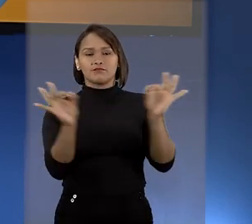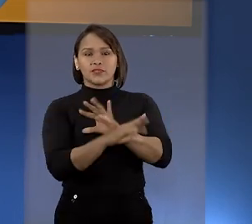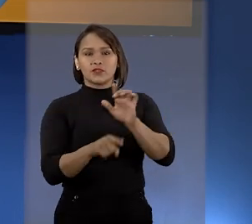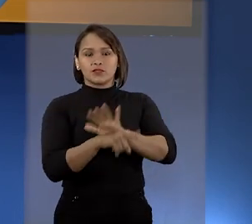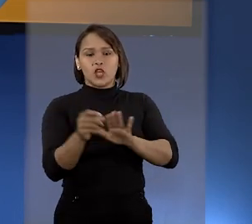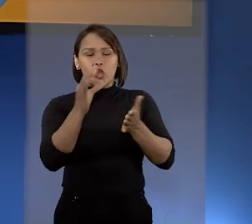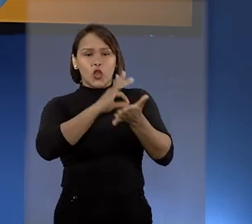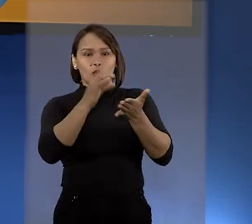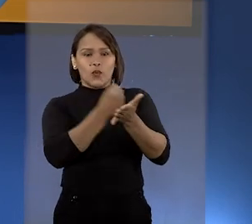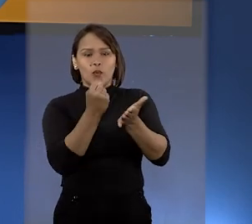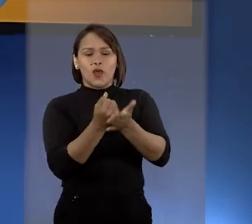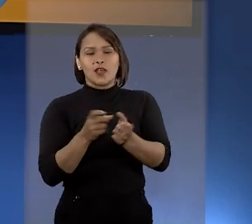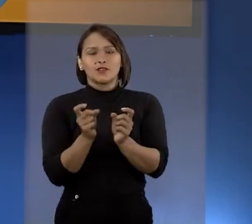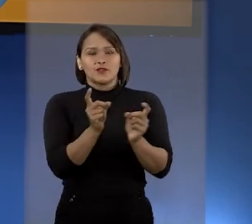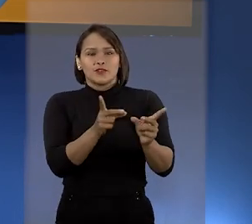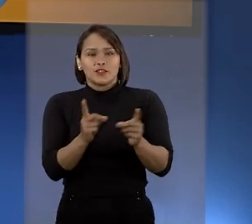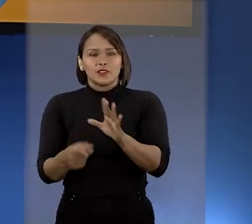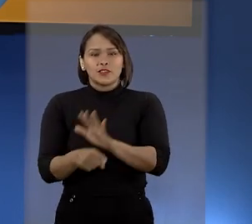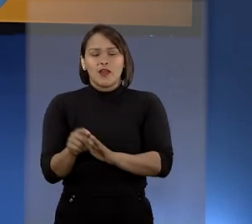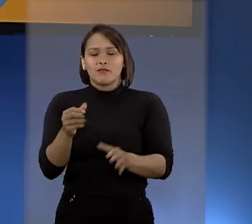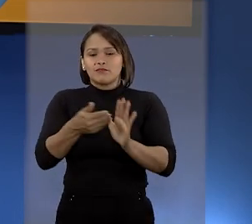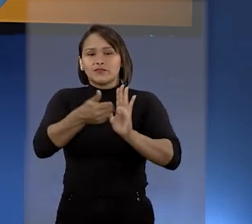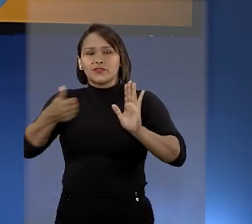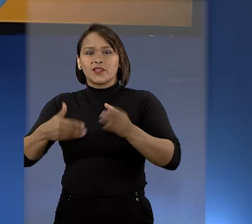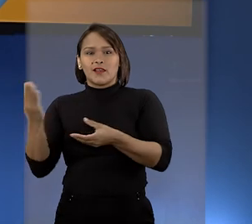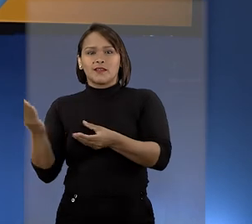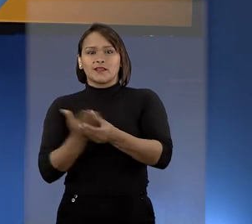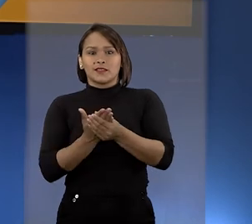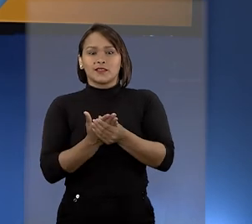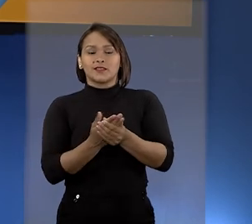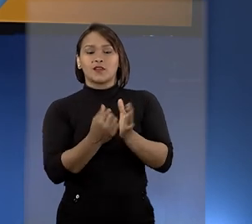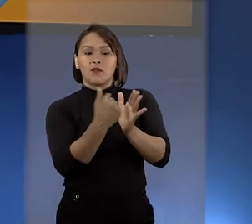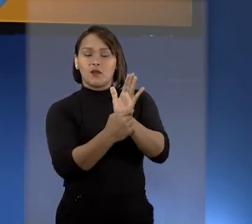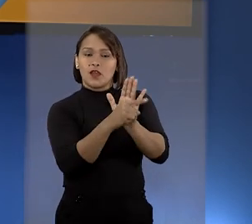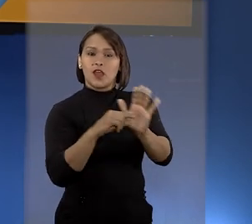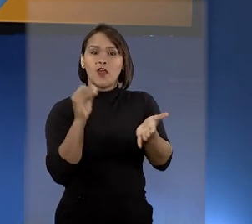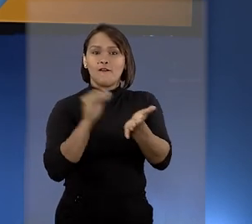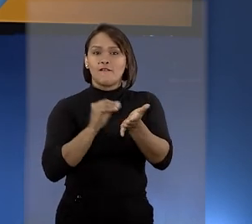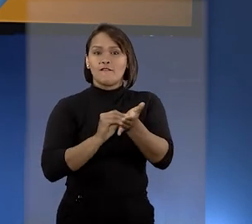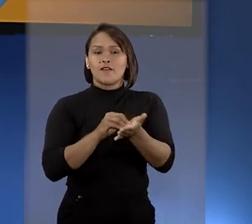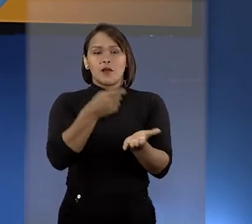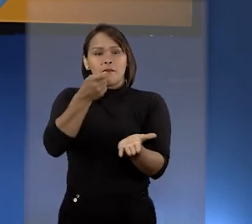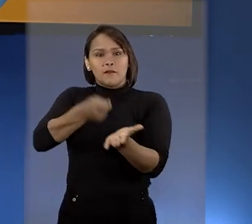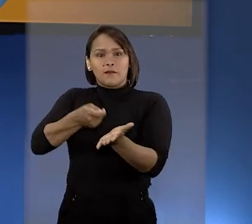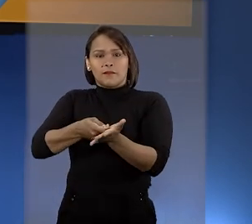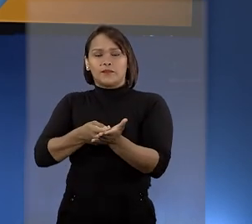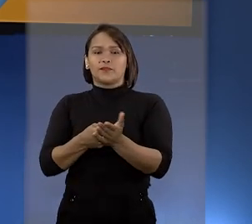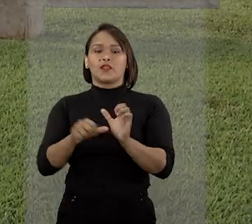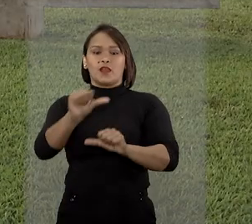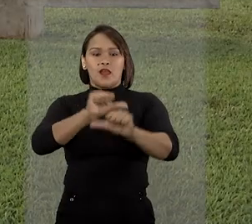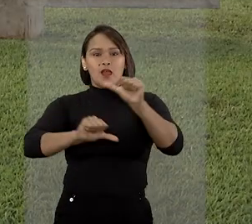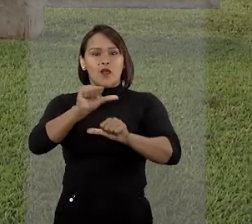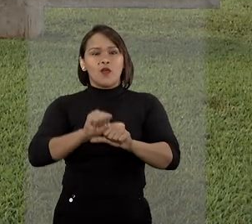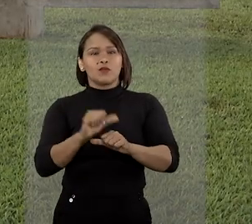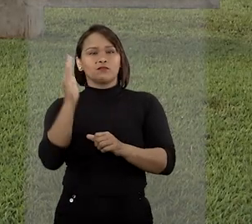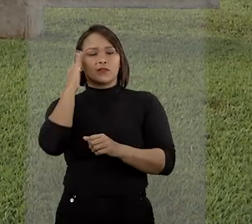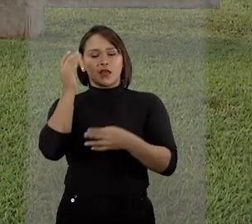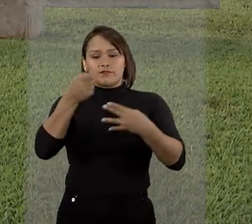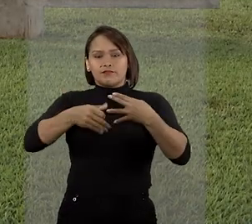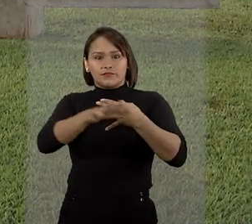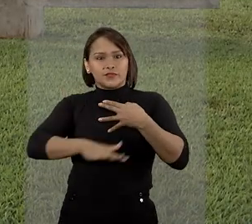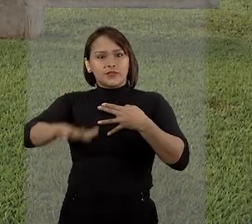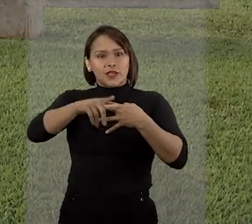resolutiva expressa em contrato imobiliário dispensa ação para rescisão por falta de pagamento. Alterando o